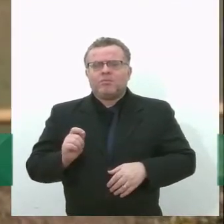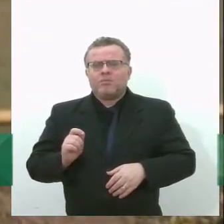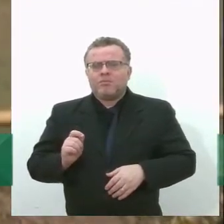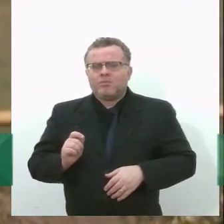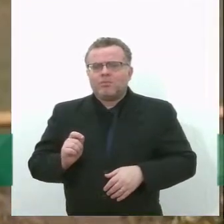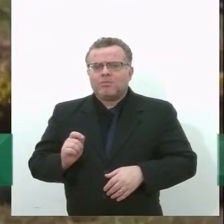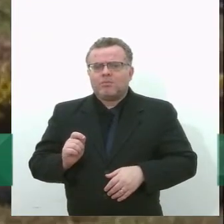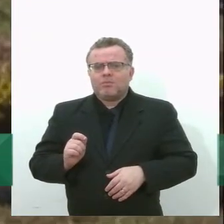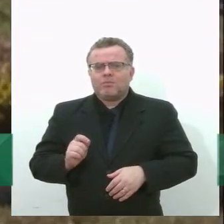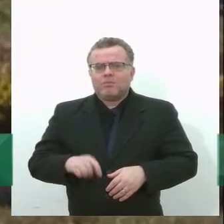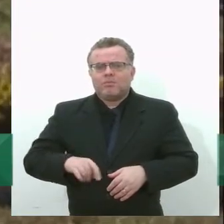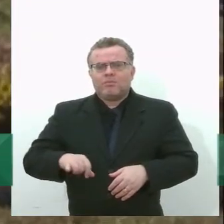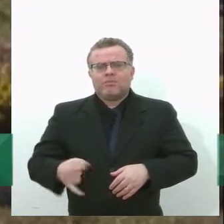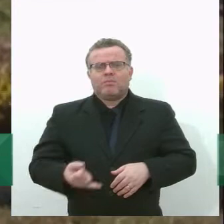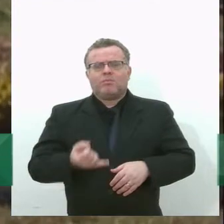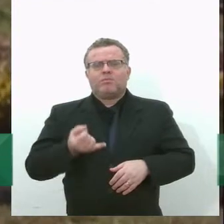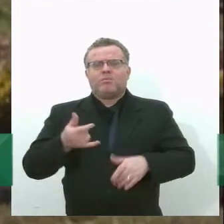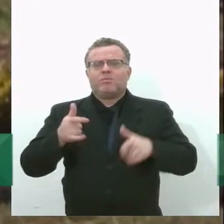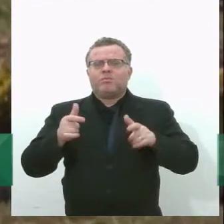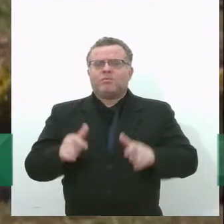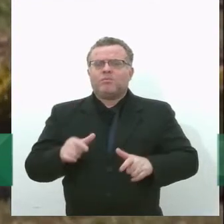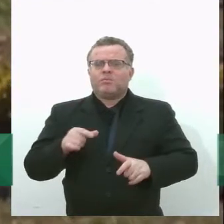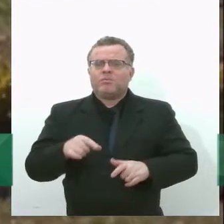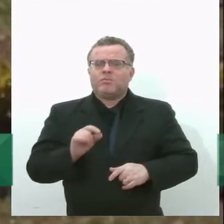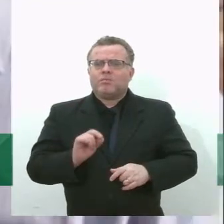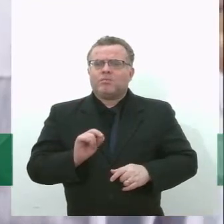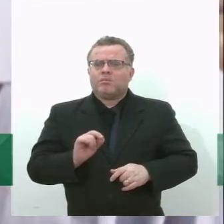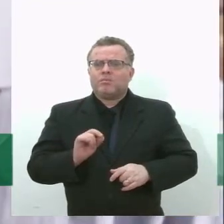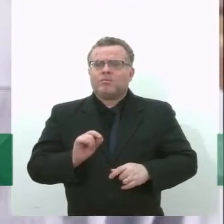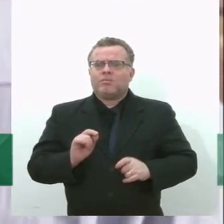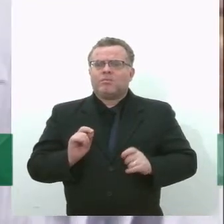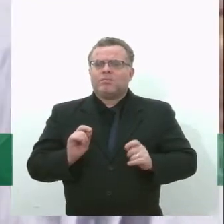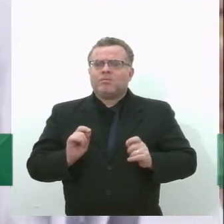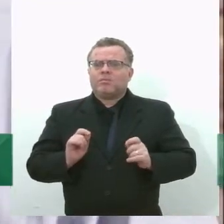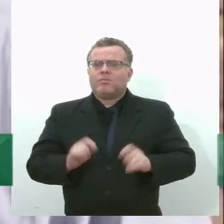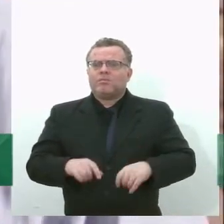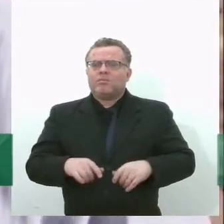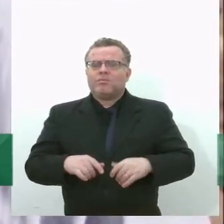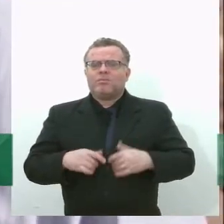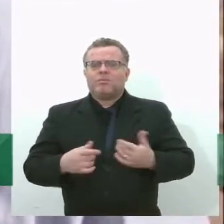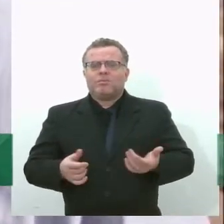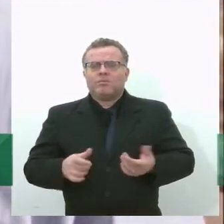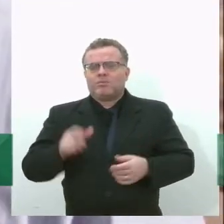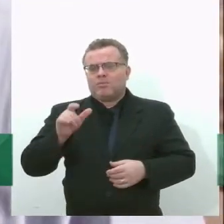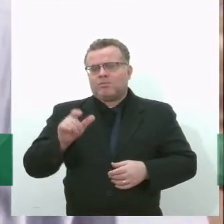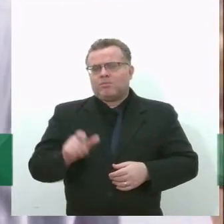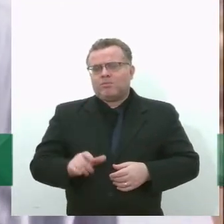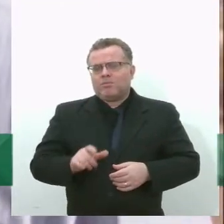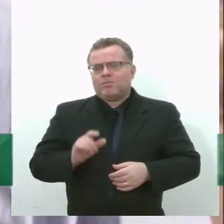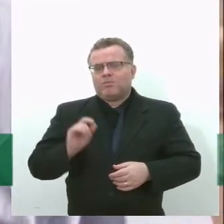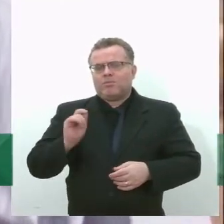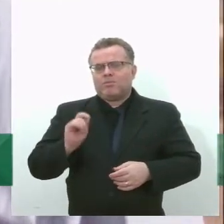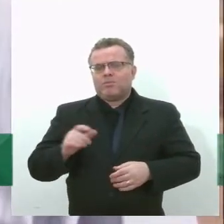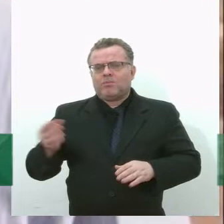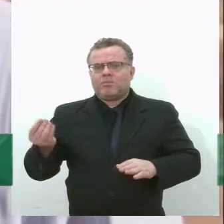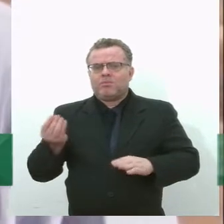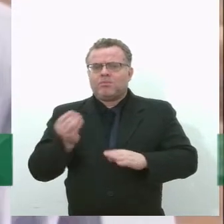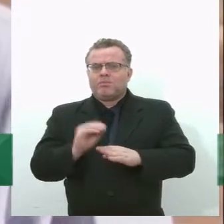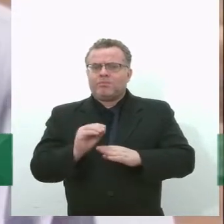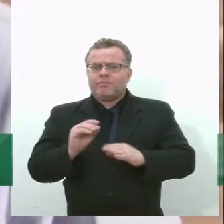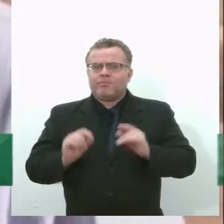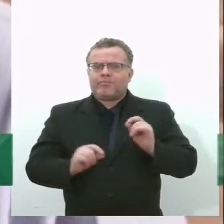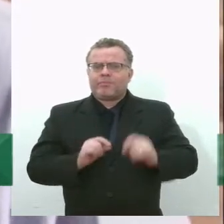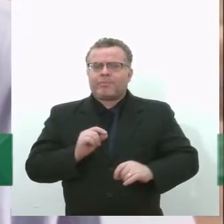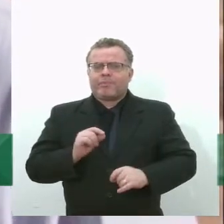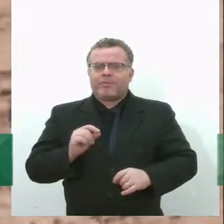energético do biogás, que é gerado nos aterros sanitários. O biogás é produzido através da decomposição do resíduo orgânico